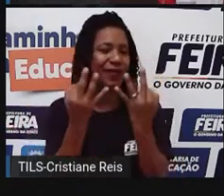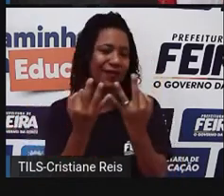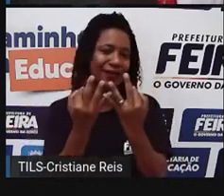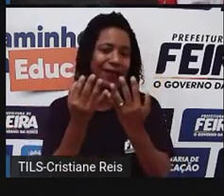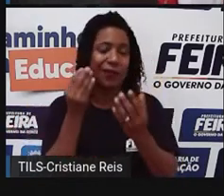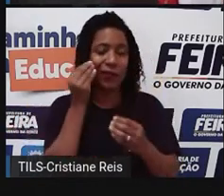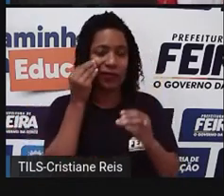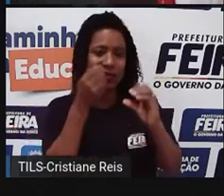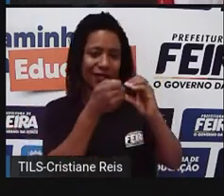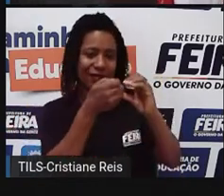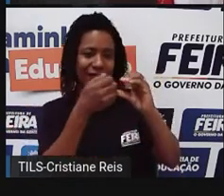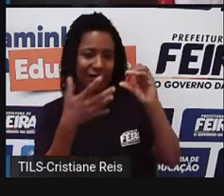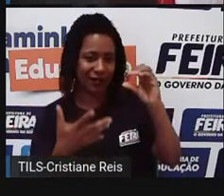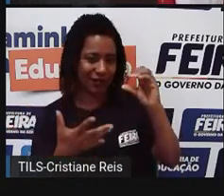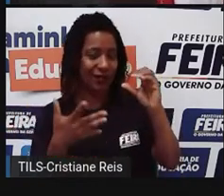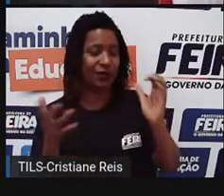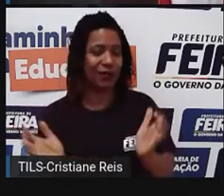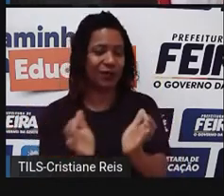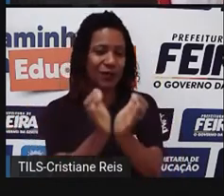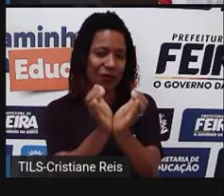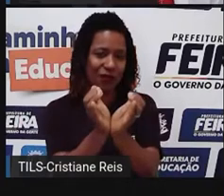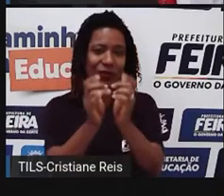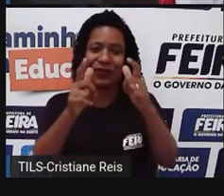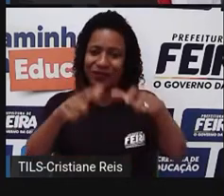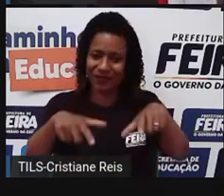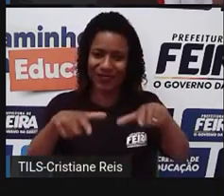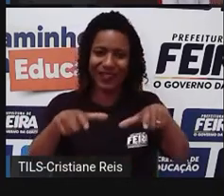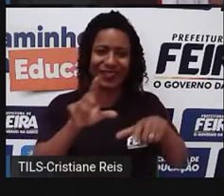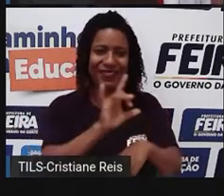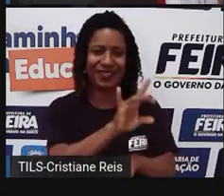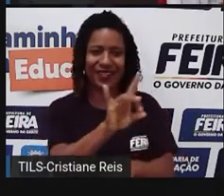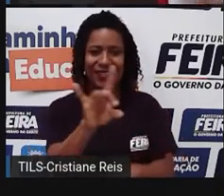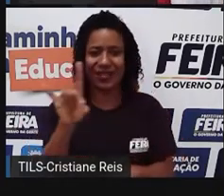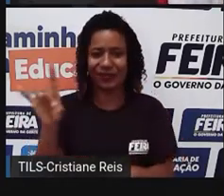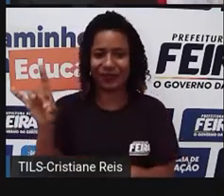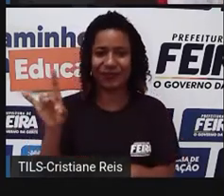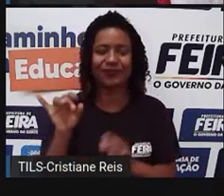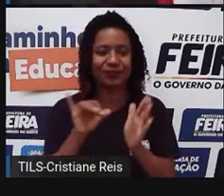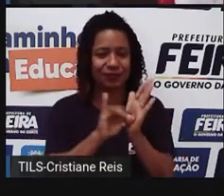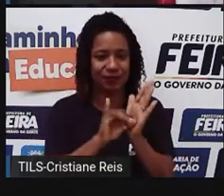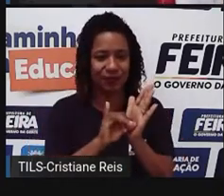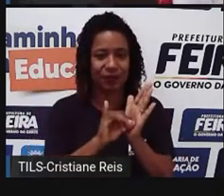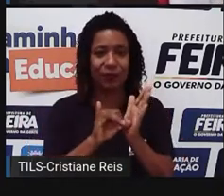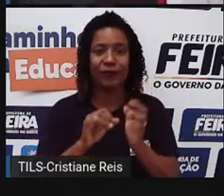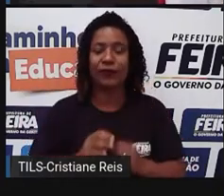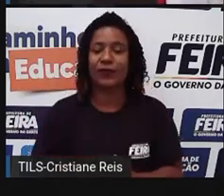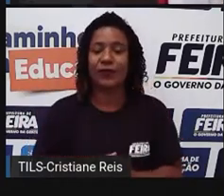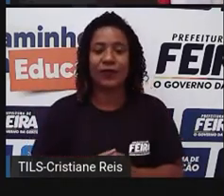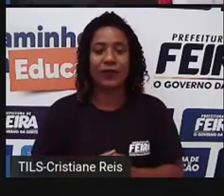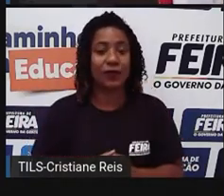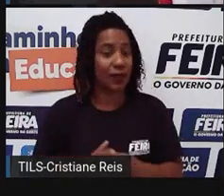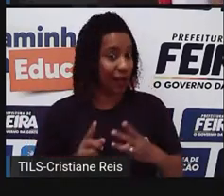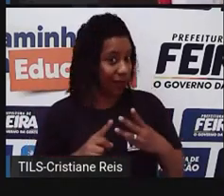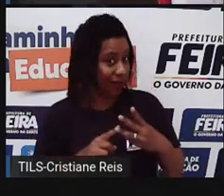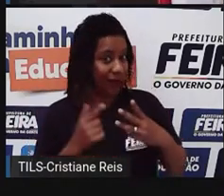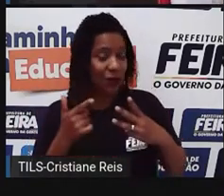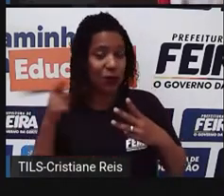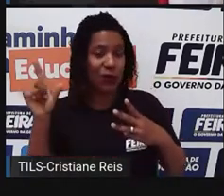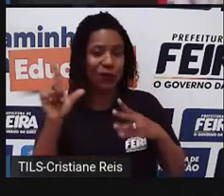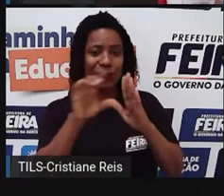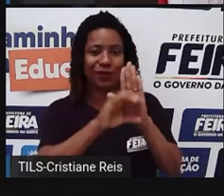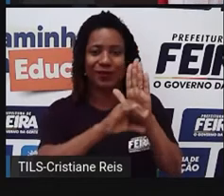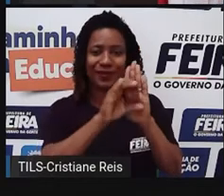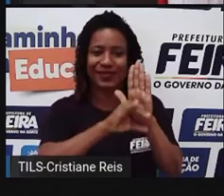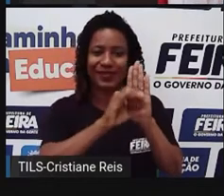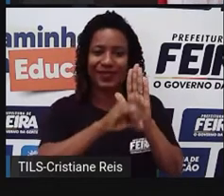vai dar a característica do povo ali daquele espaço, né. E o outro conceito é território, é a base física